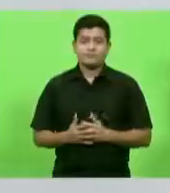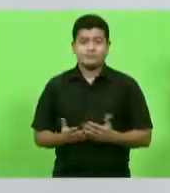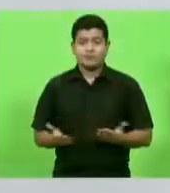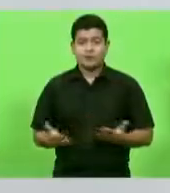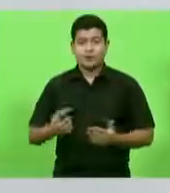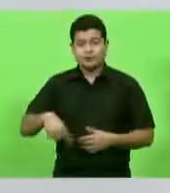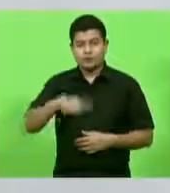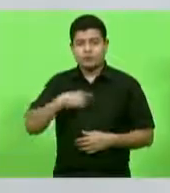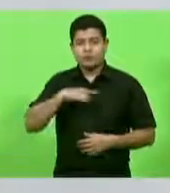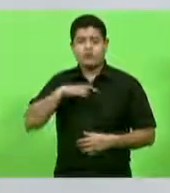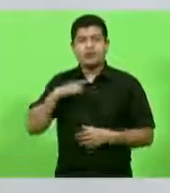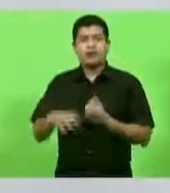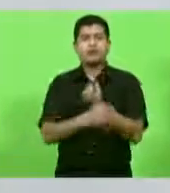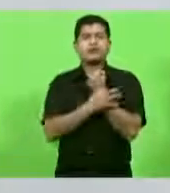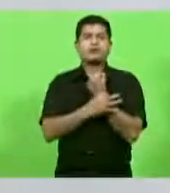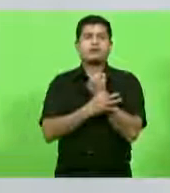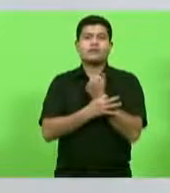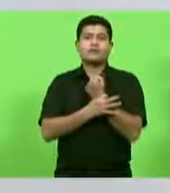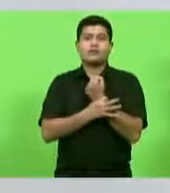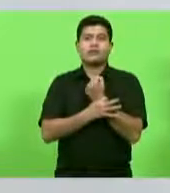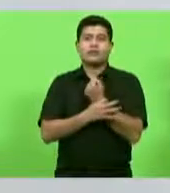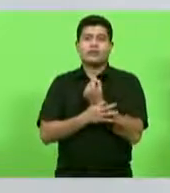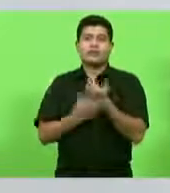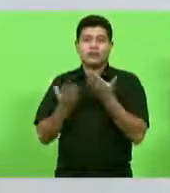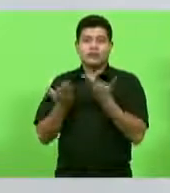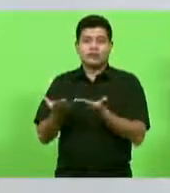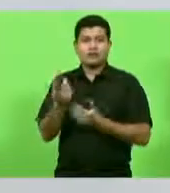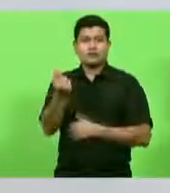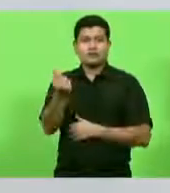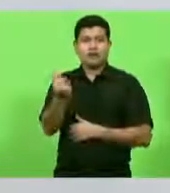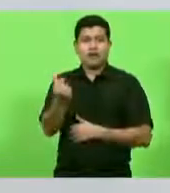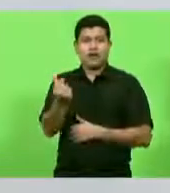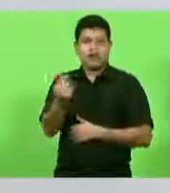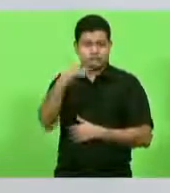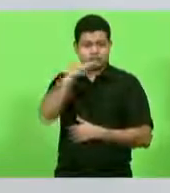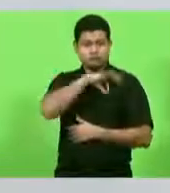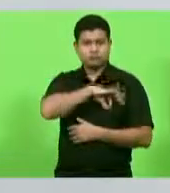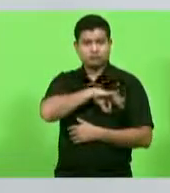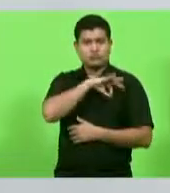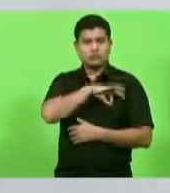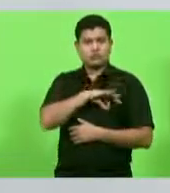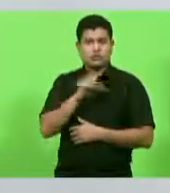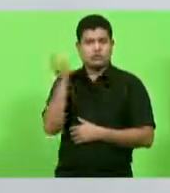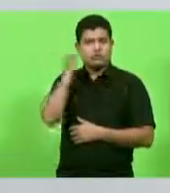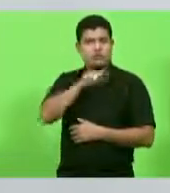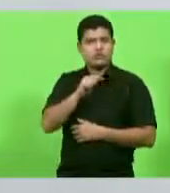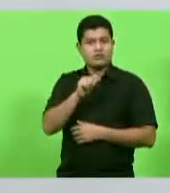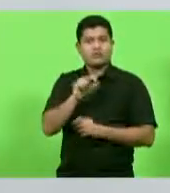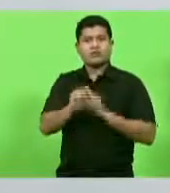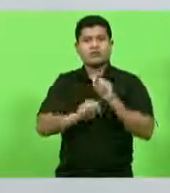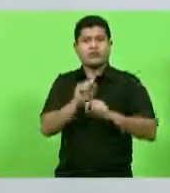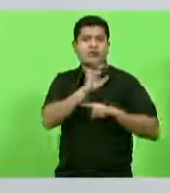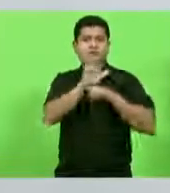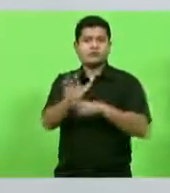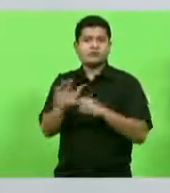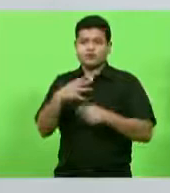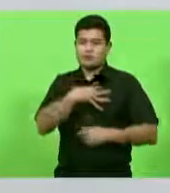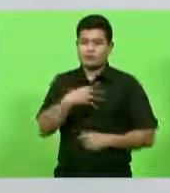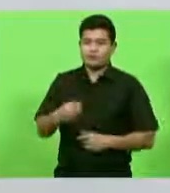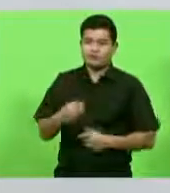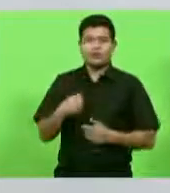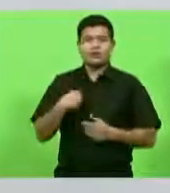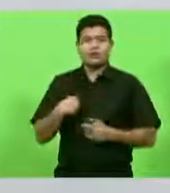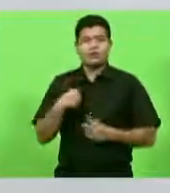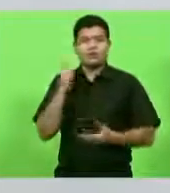Quando nós temos essa segurança, que estará aquele dinheirinho na conta, onde você vai custear a educação do filho, onde você vai se